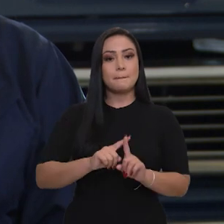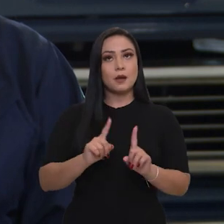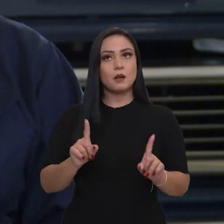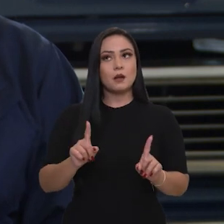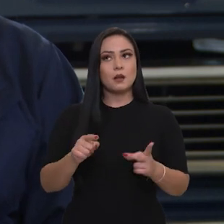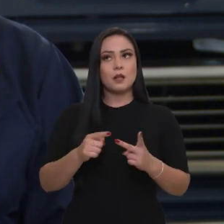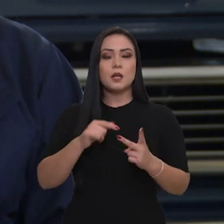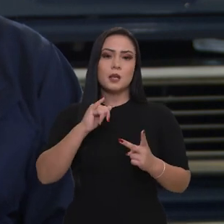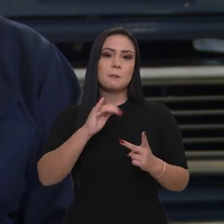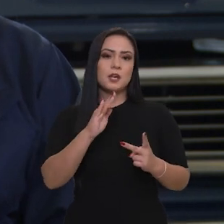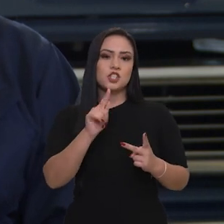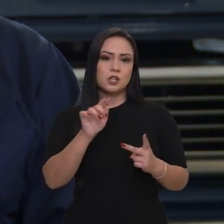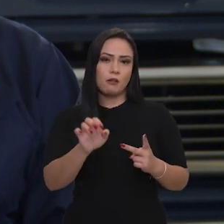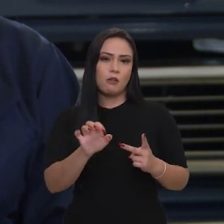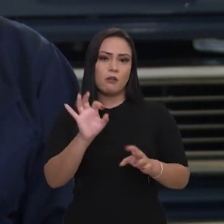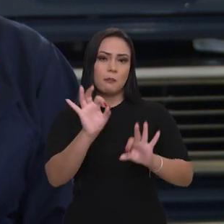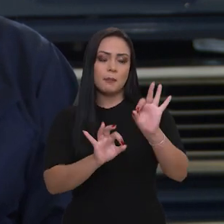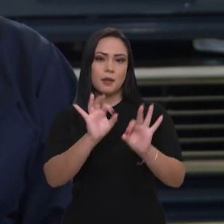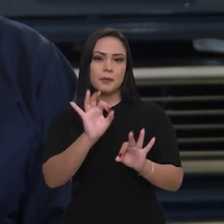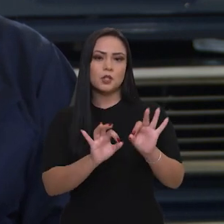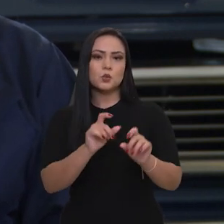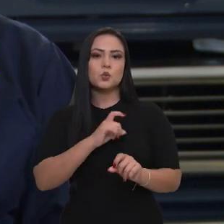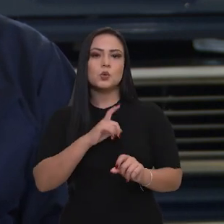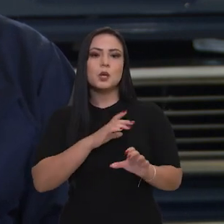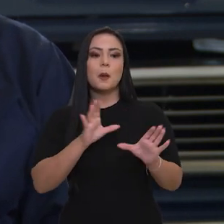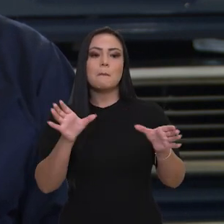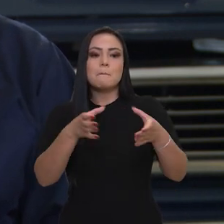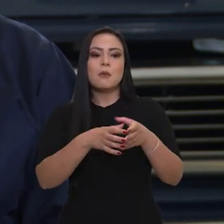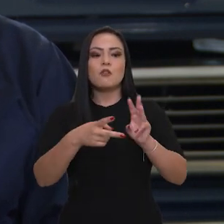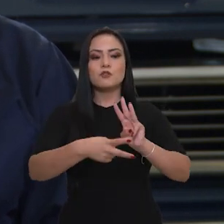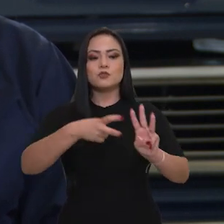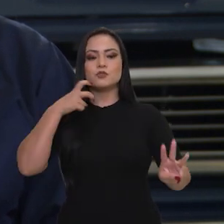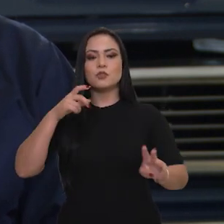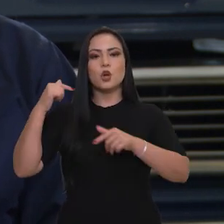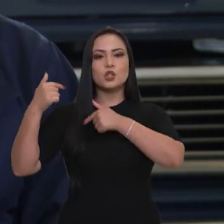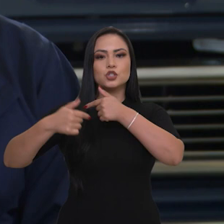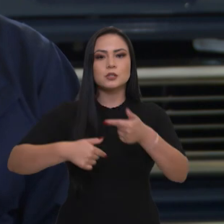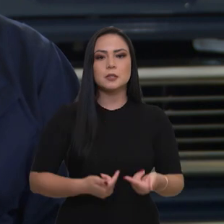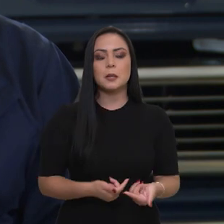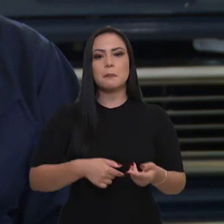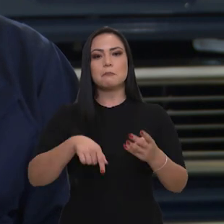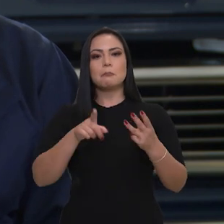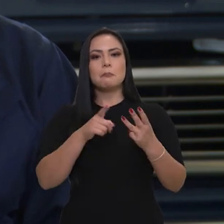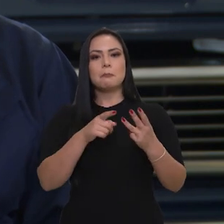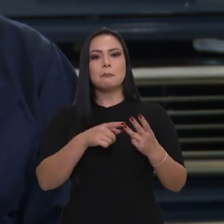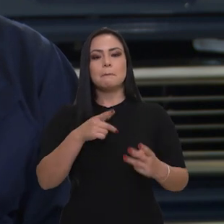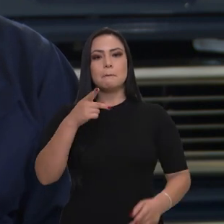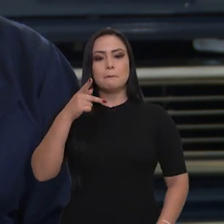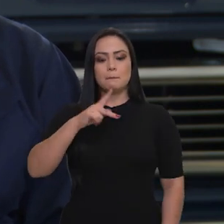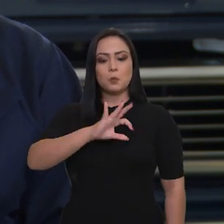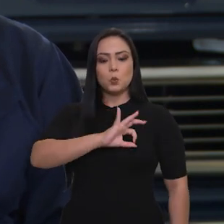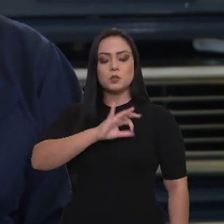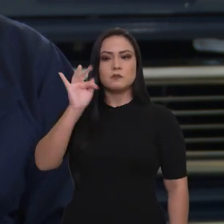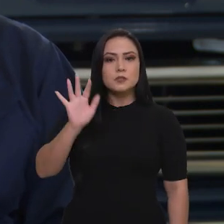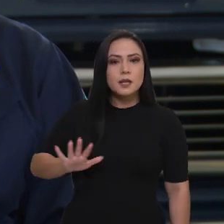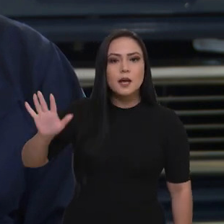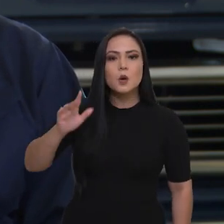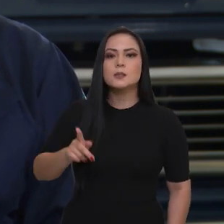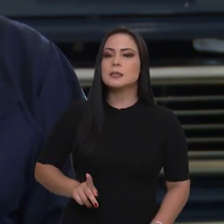mas atuamos também com o IBGE no mapeamento dos povos originários. Com a Polícia Federal, é